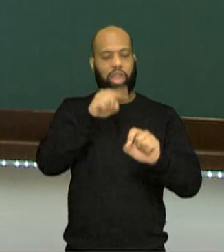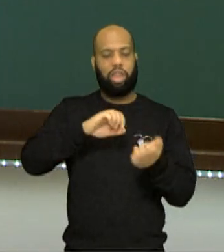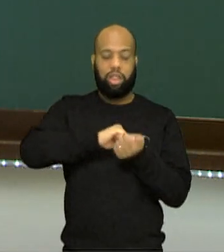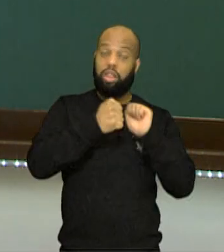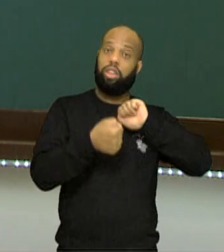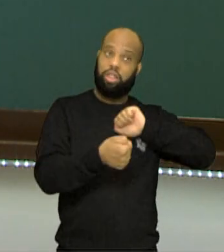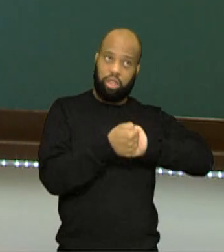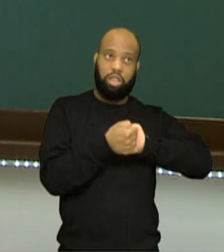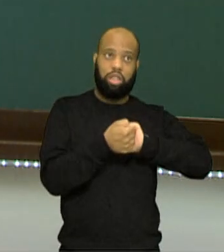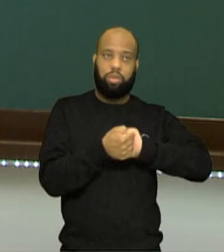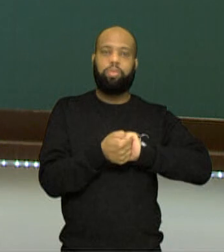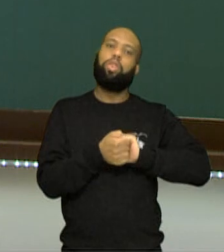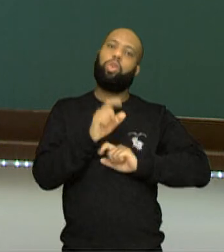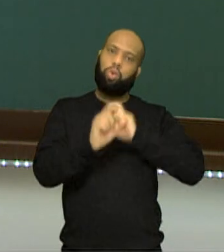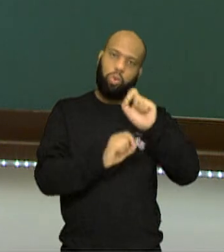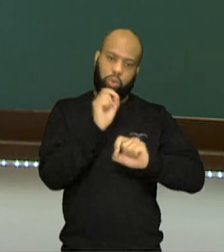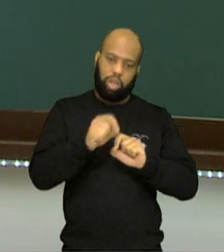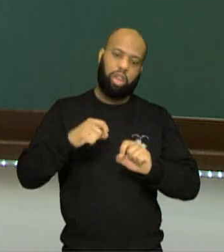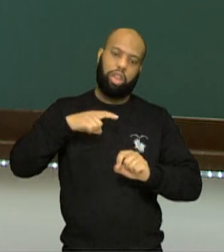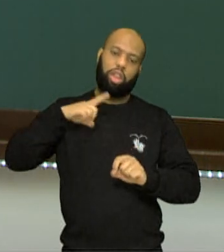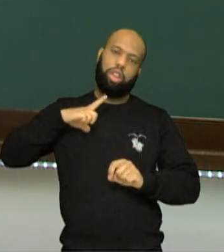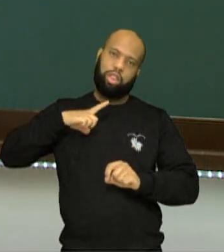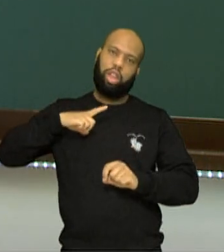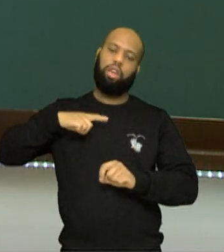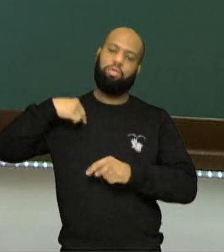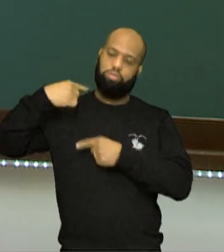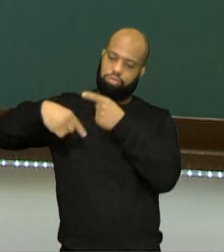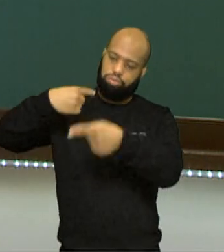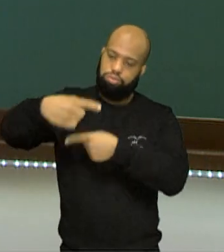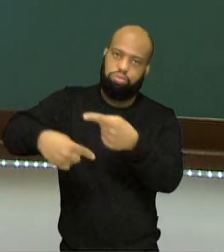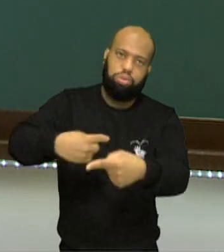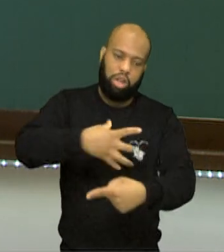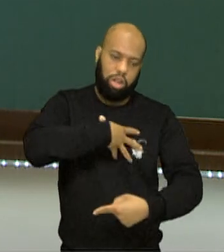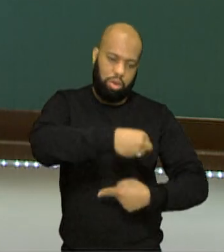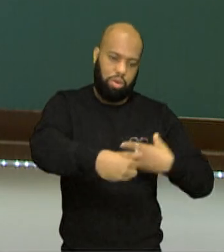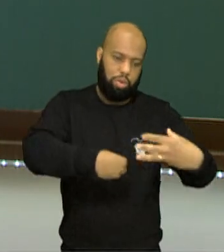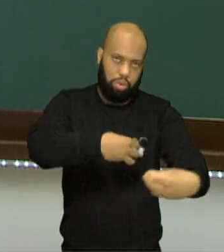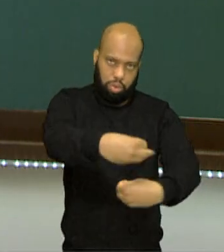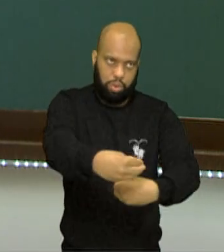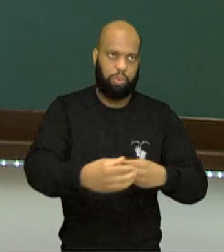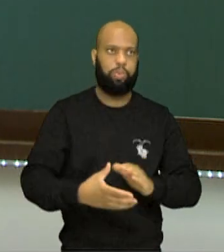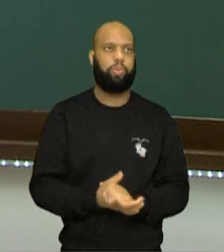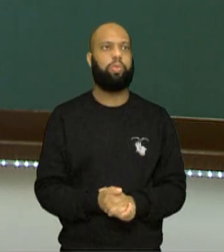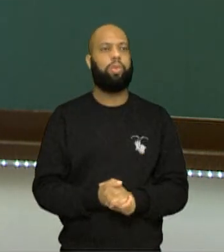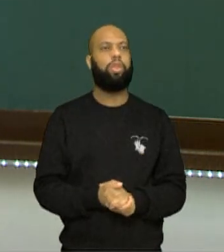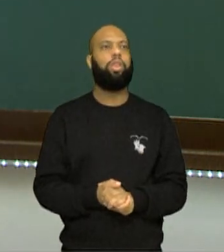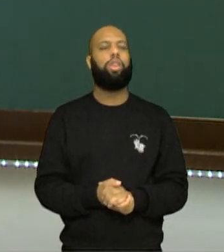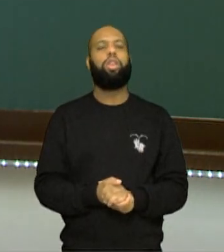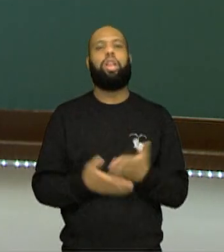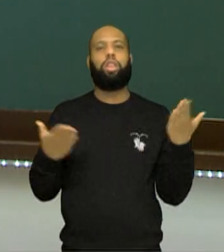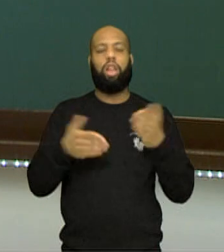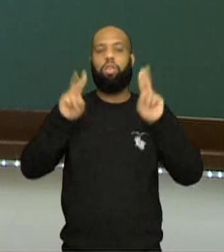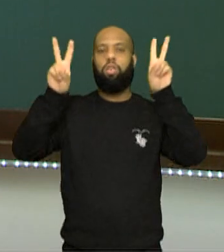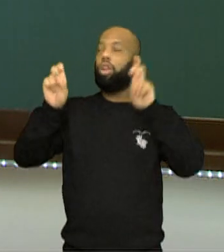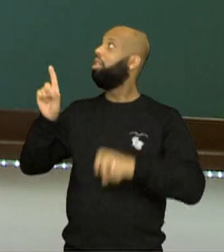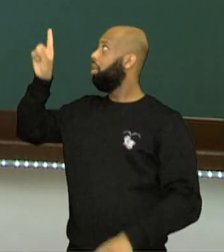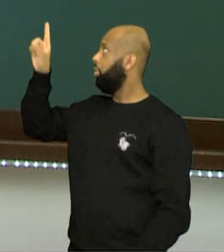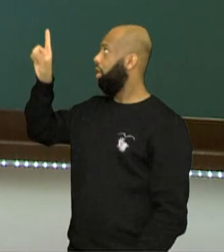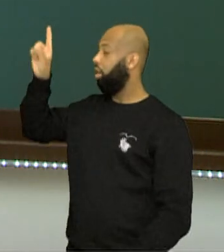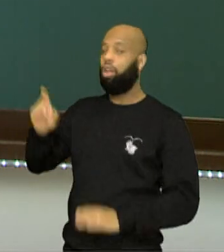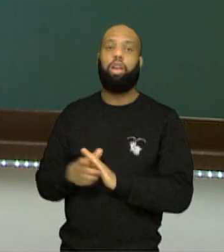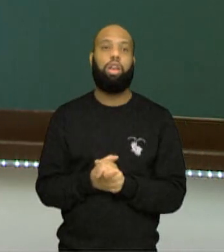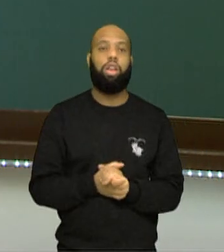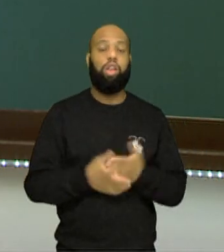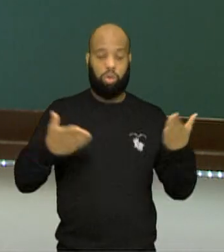adaptação que teria sido transmitida aos outros primatas que nasceriam. Hoje, nós temos